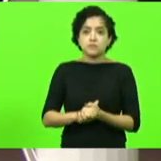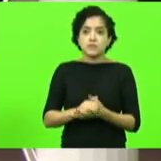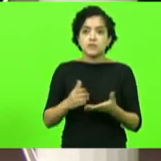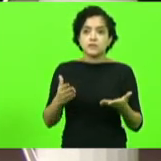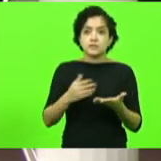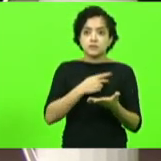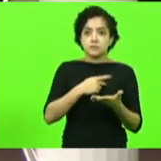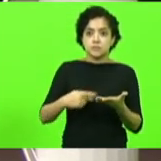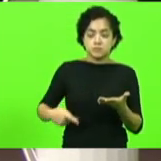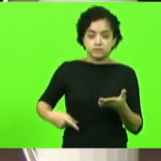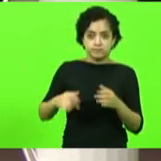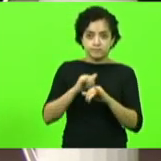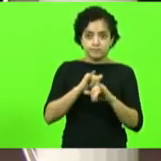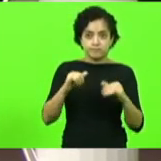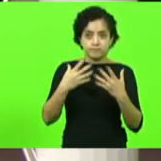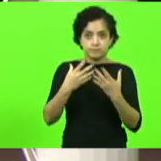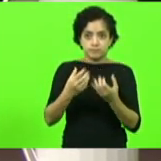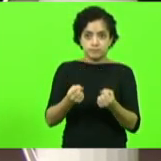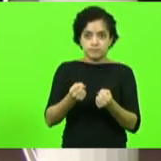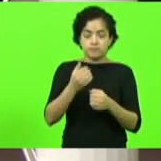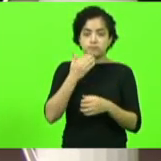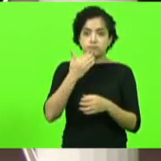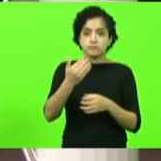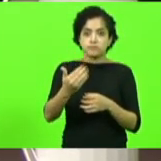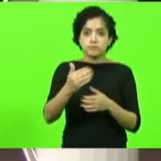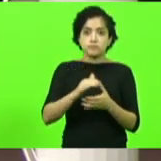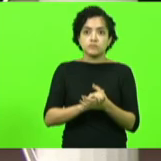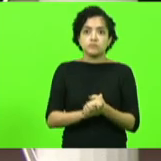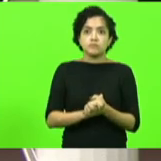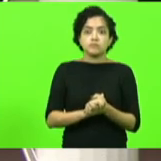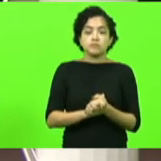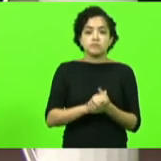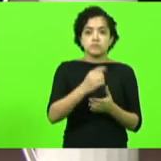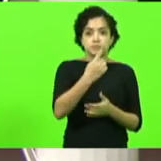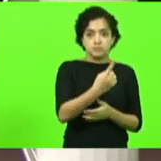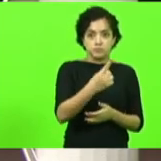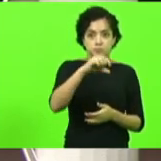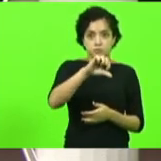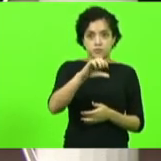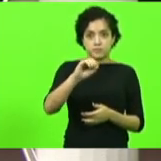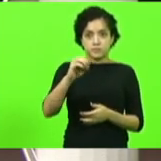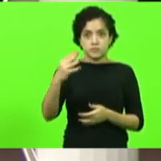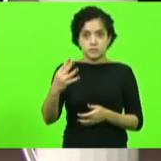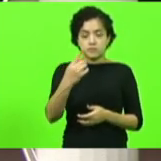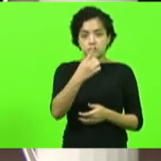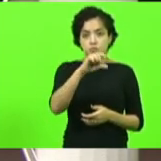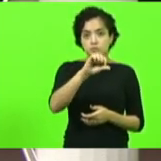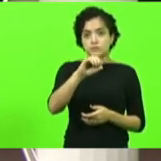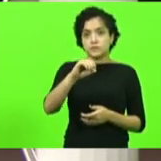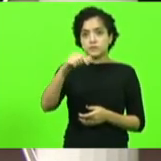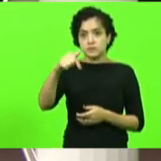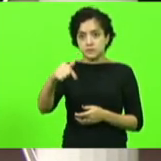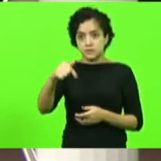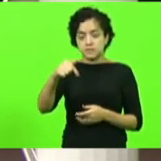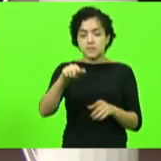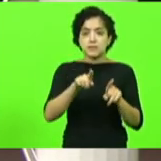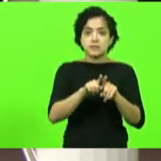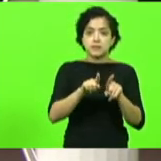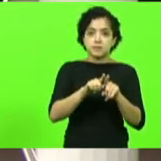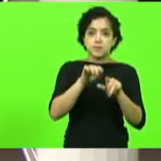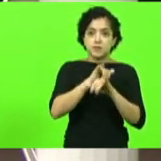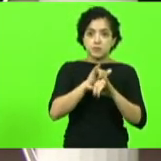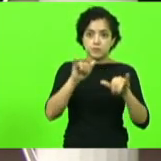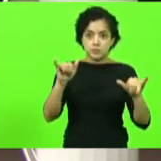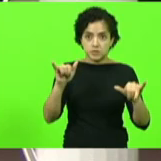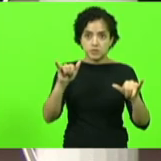presidência comunica e defere os seguintes requerimentos requerimento 1904 a 1907 e também comunica que